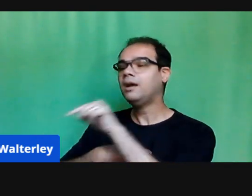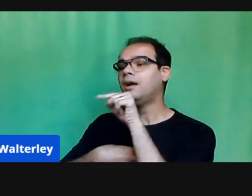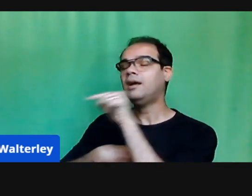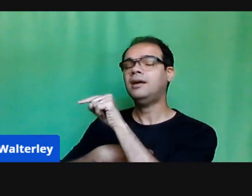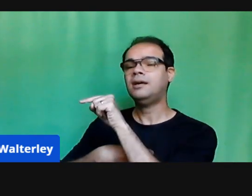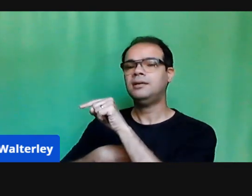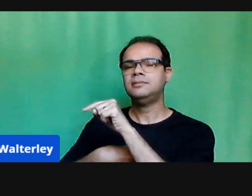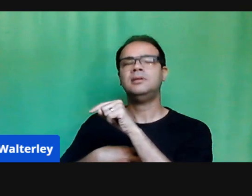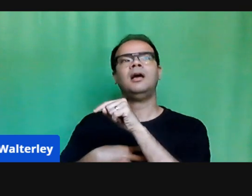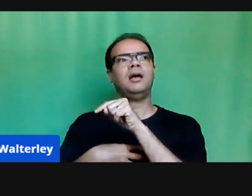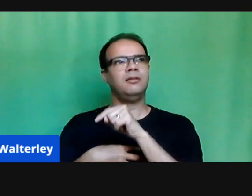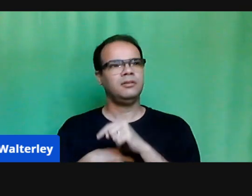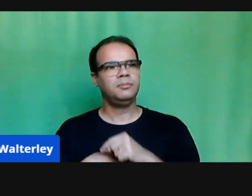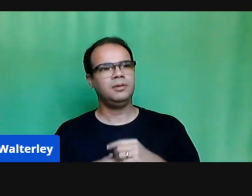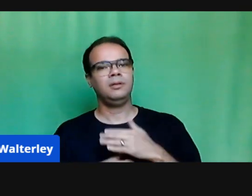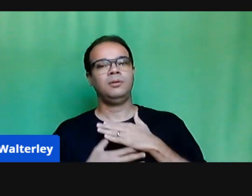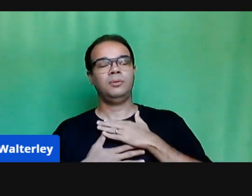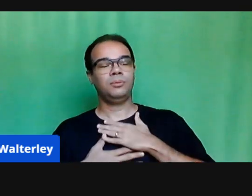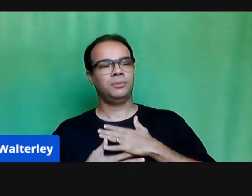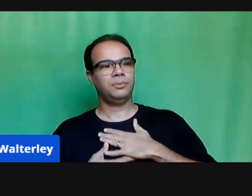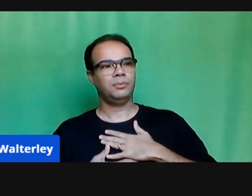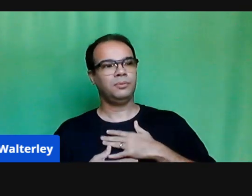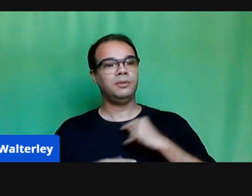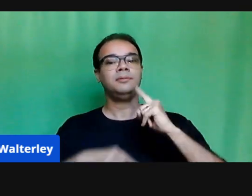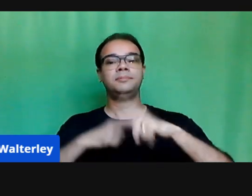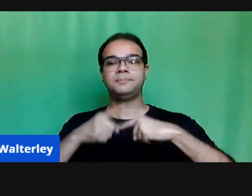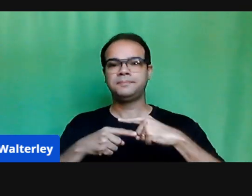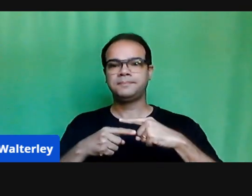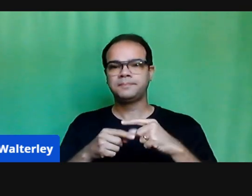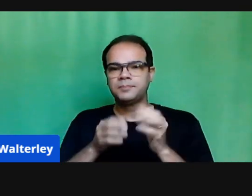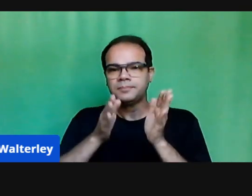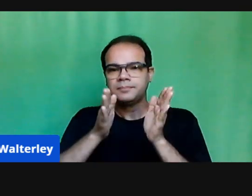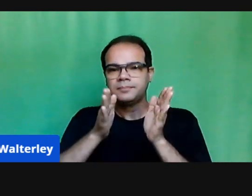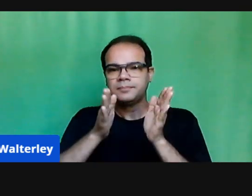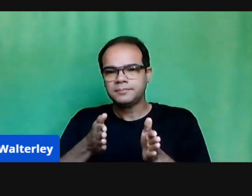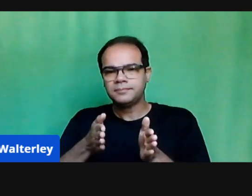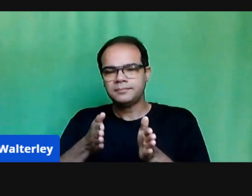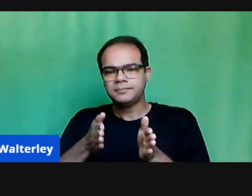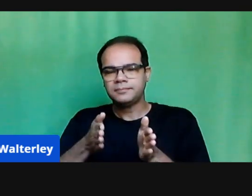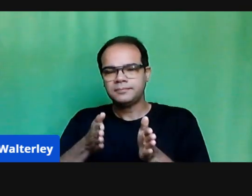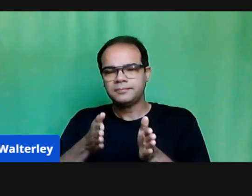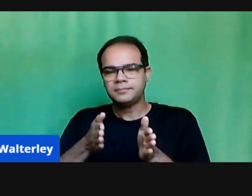de estudos com essa criança. Então, vejam bem,